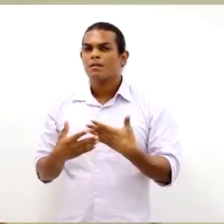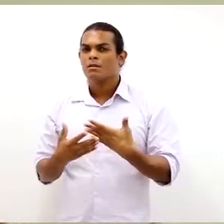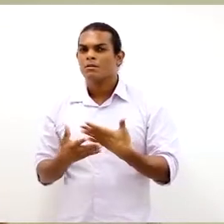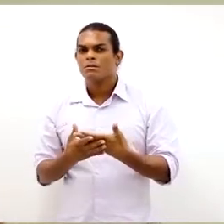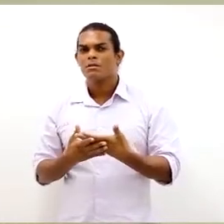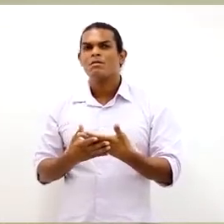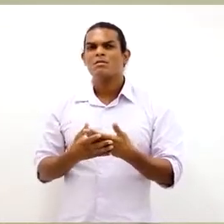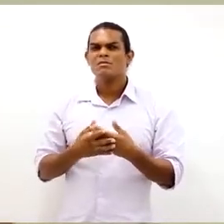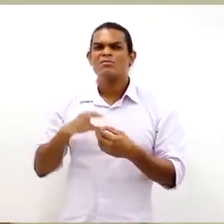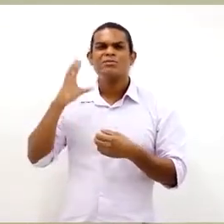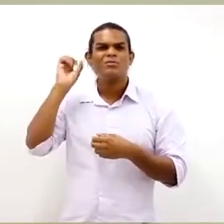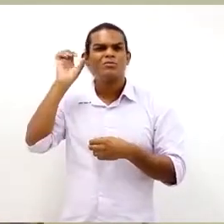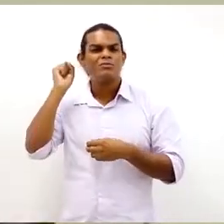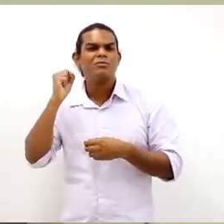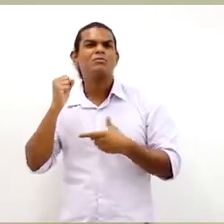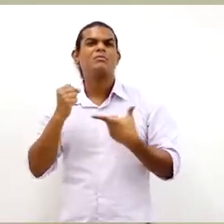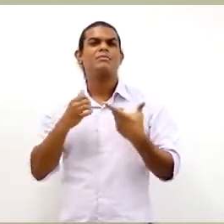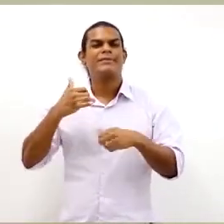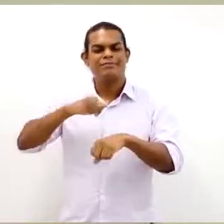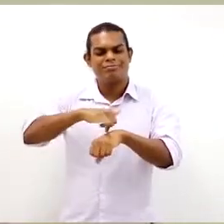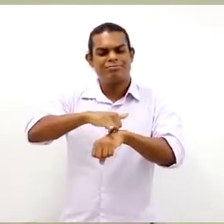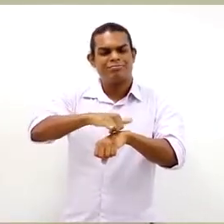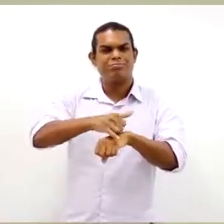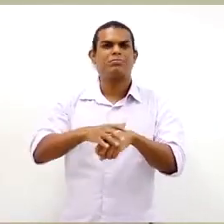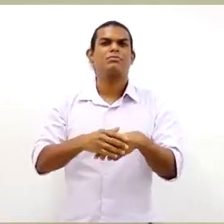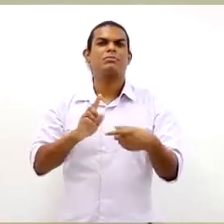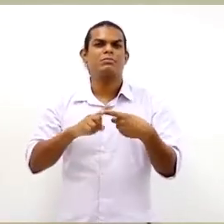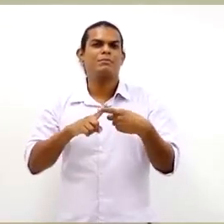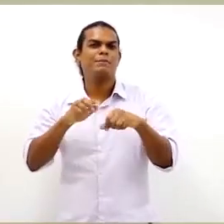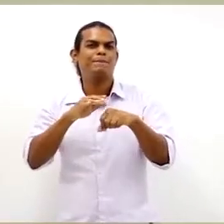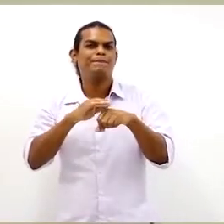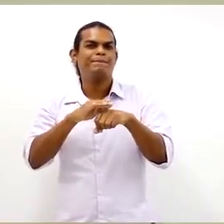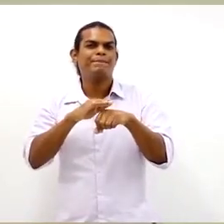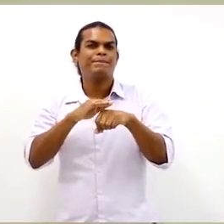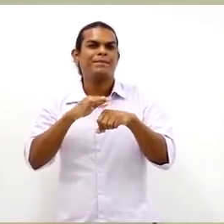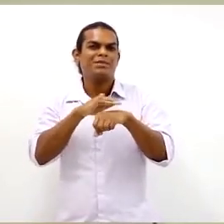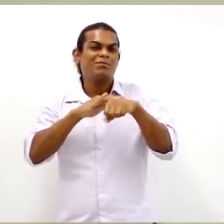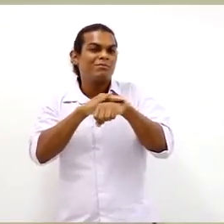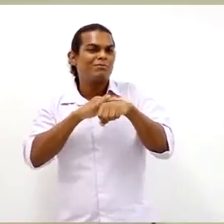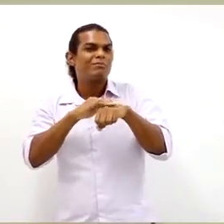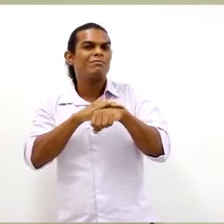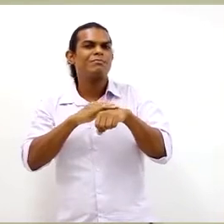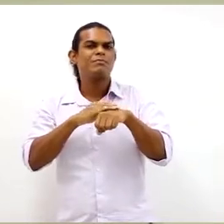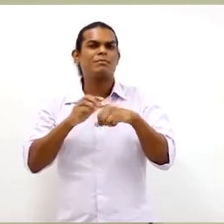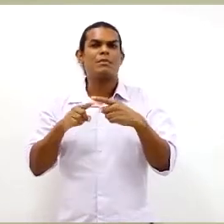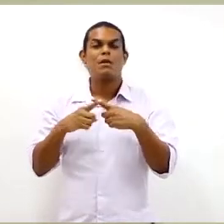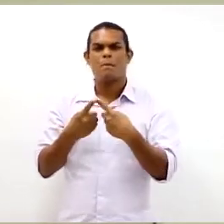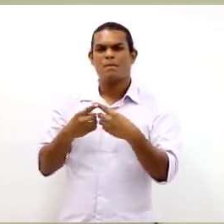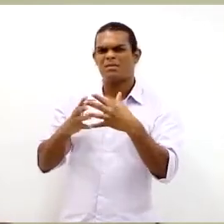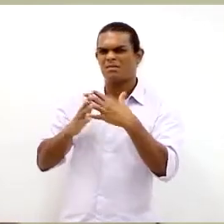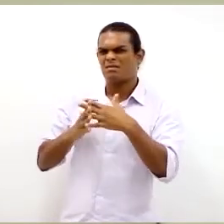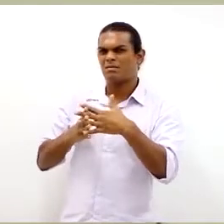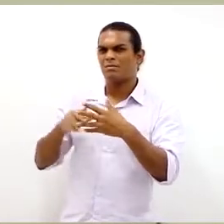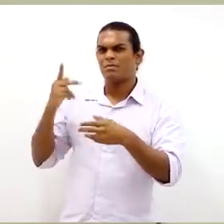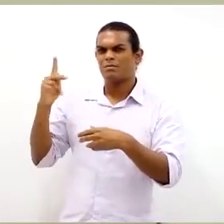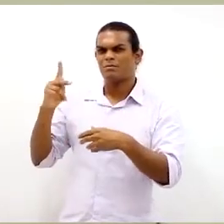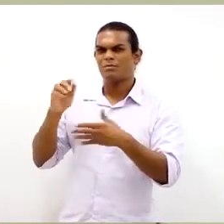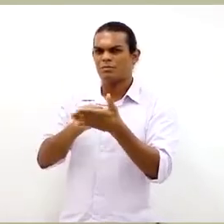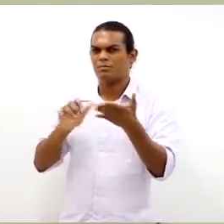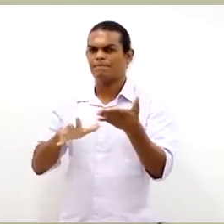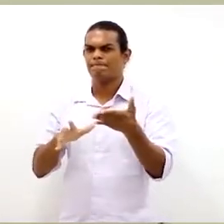A verdade é que não só o barulho conversando, mas o telefone toca sempre, mas é acostumável. Mas isso interfere